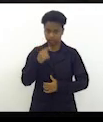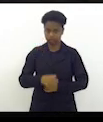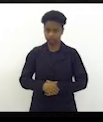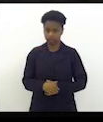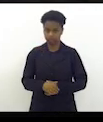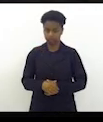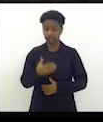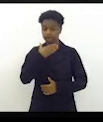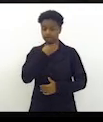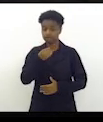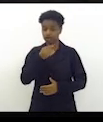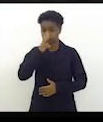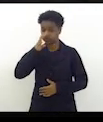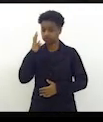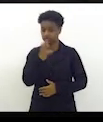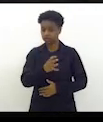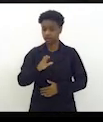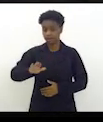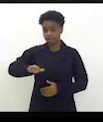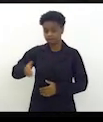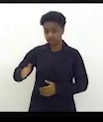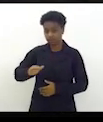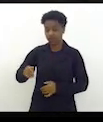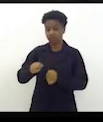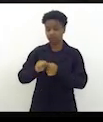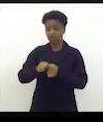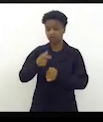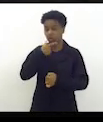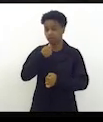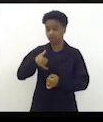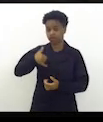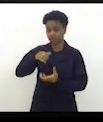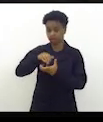falsa acusação de pedofilia levou lixamento de idoso